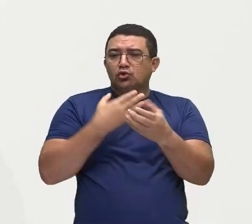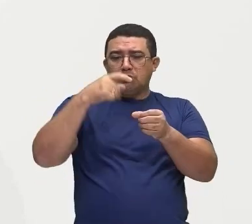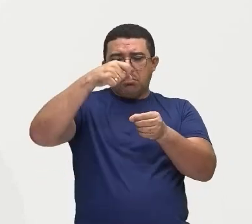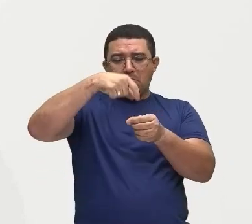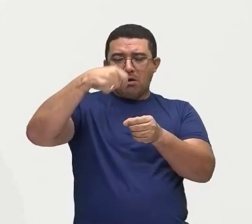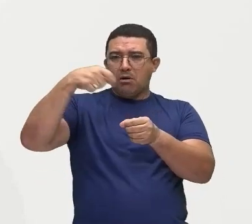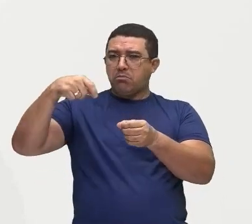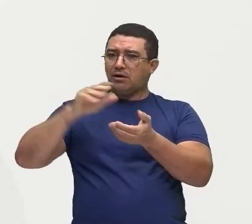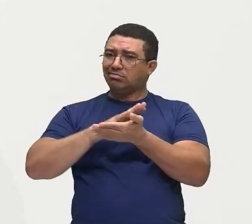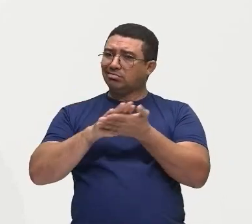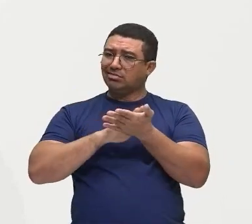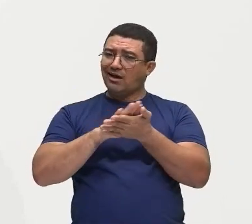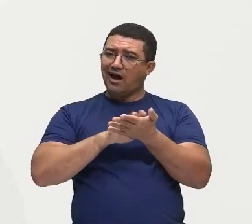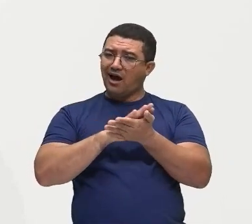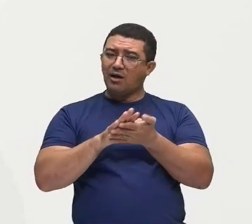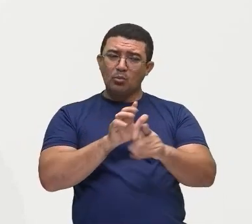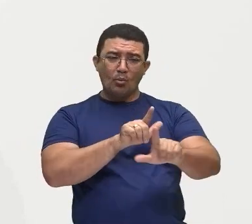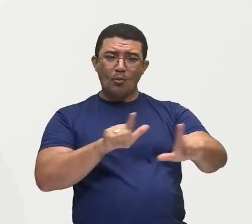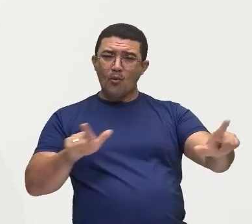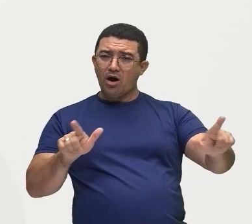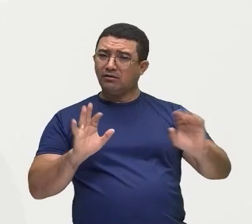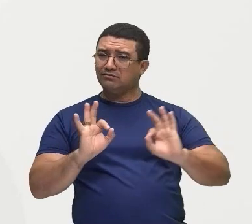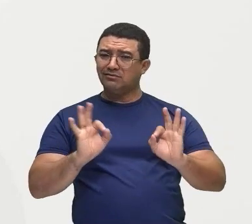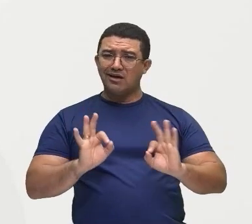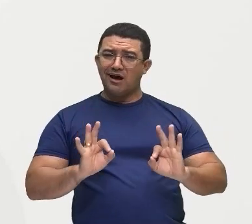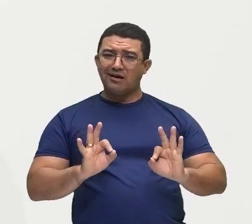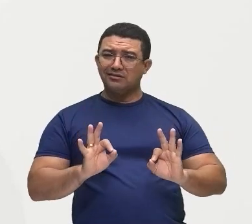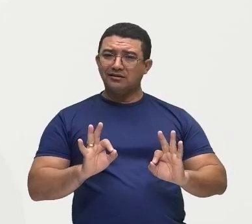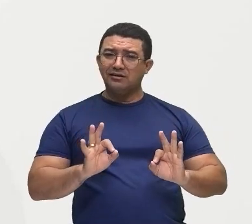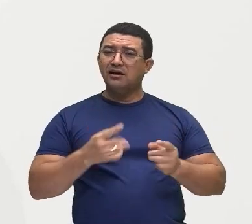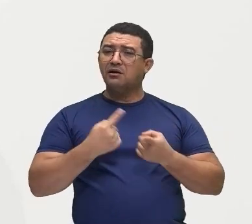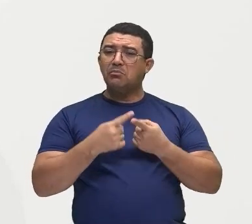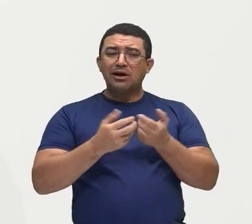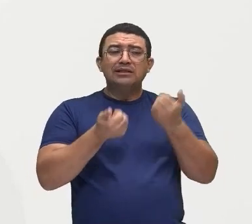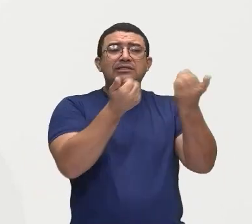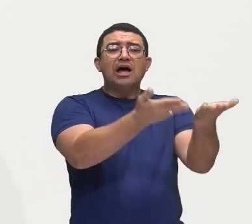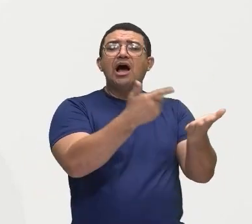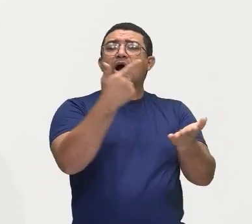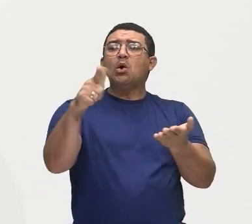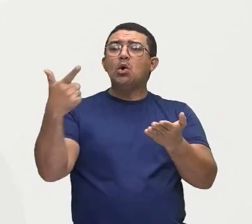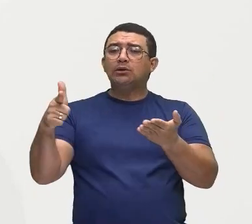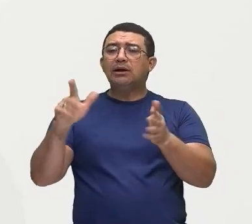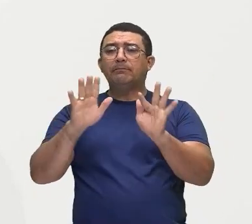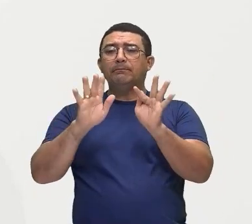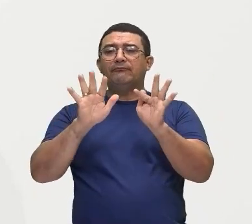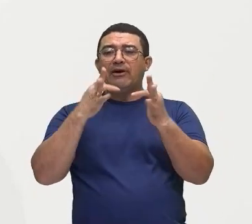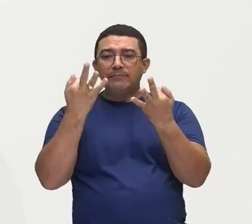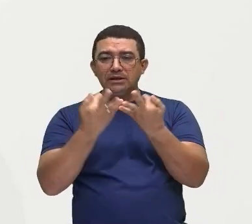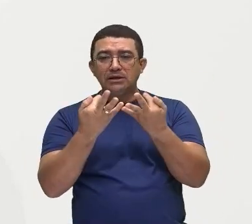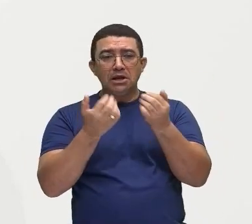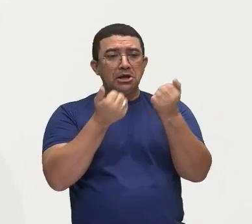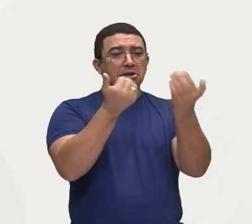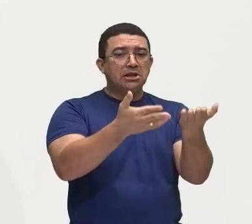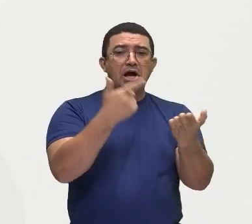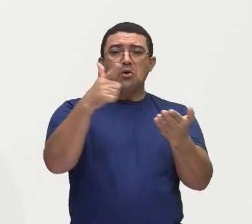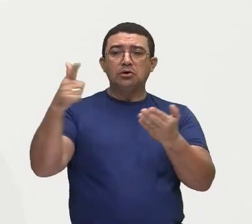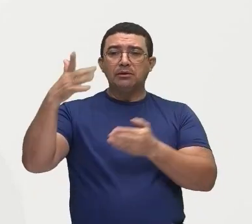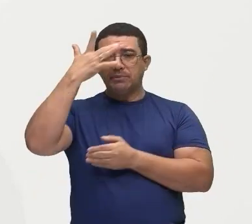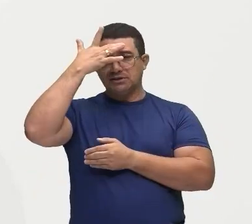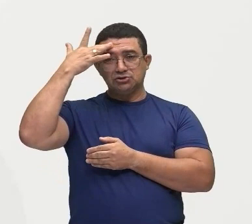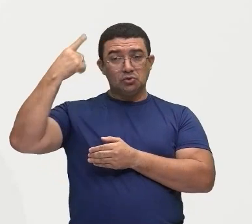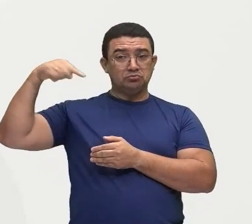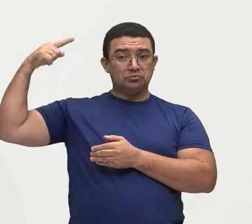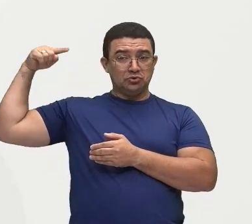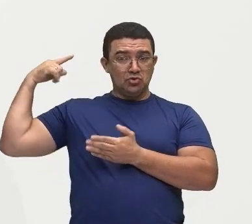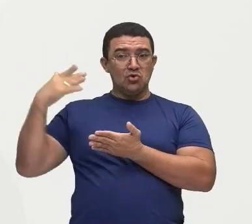portugueses, dos europeus de uma forma geral, aqui no nosso país, né? Onde eles distribuíram as terras lá no início, por